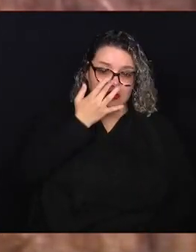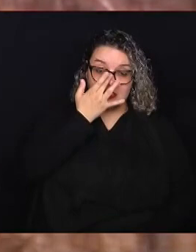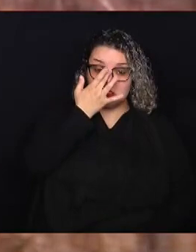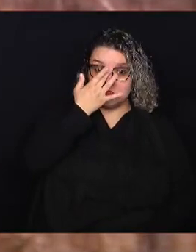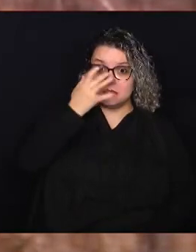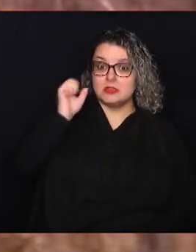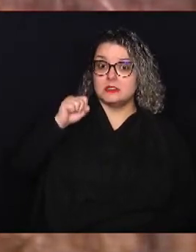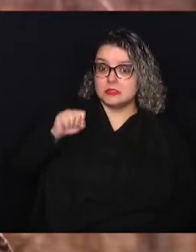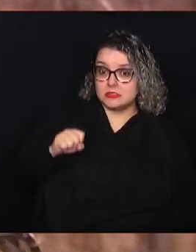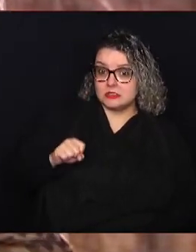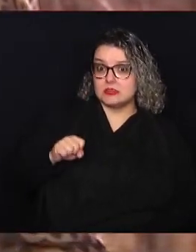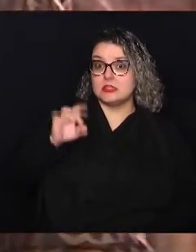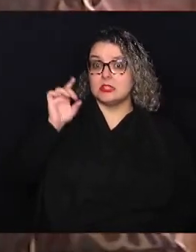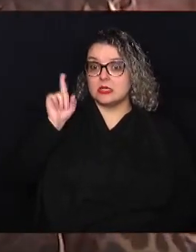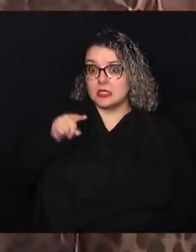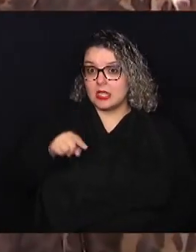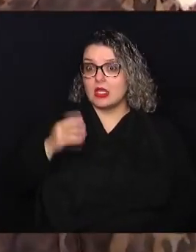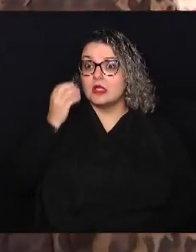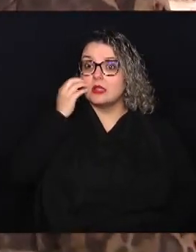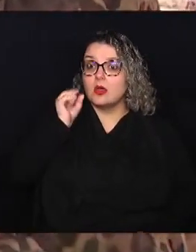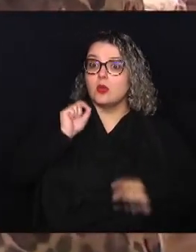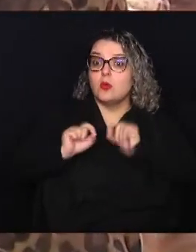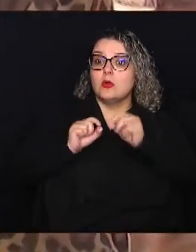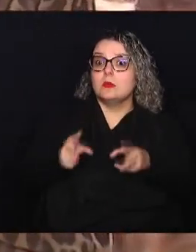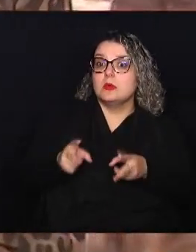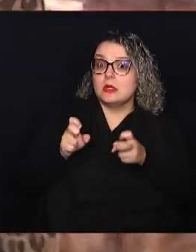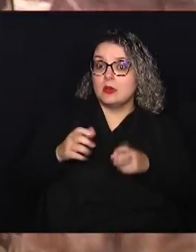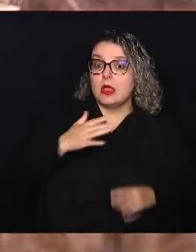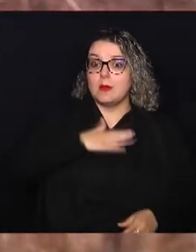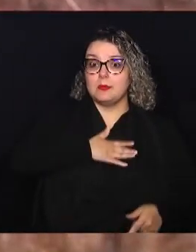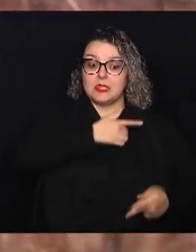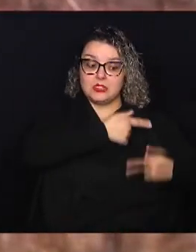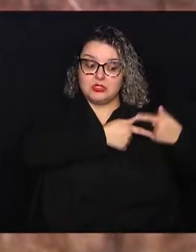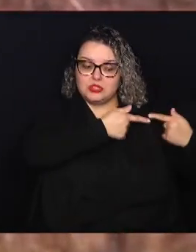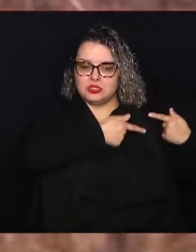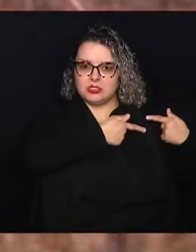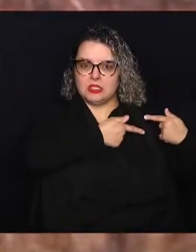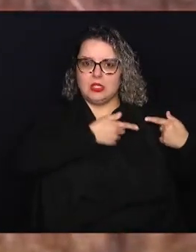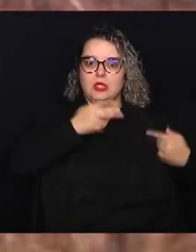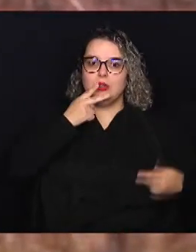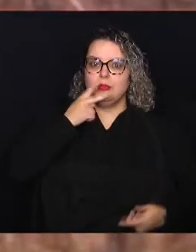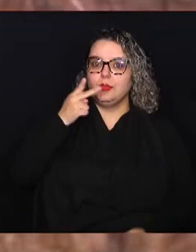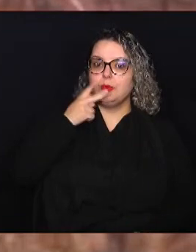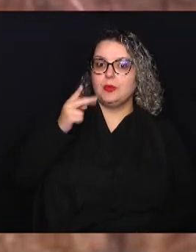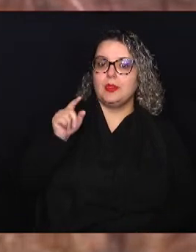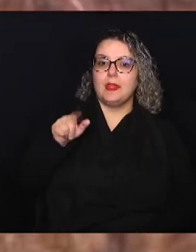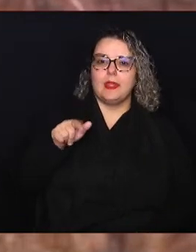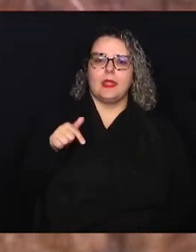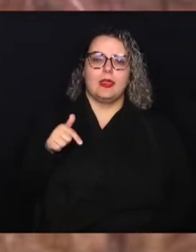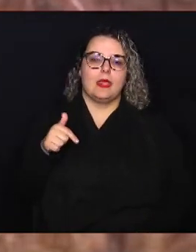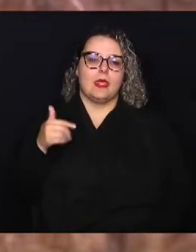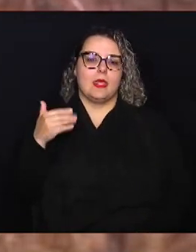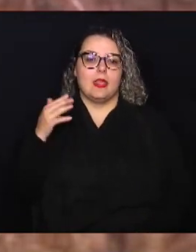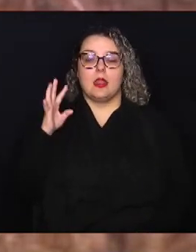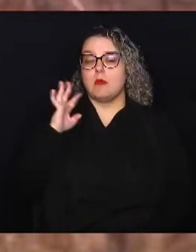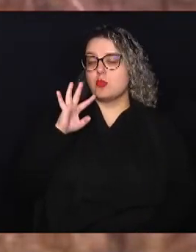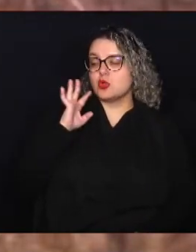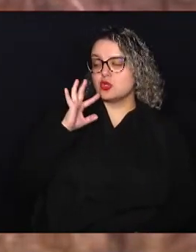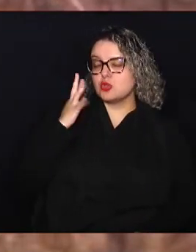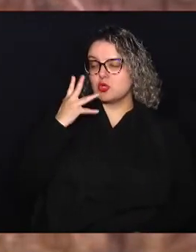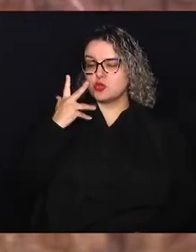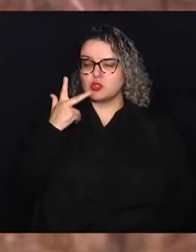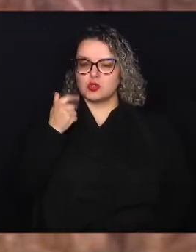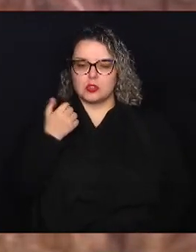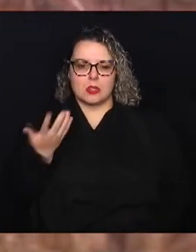né? Isso mesmo, André. O que a gente percebe é que assim, a minha geração era uma geração que fumara moda, né? Era férgio, era bonito.